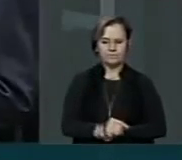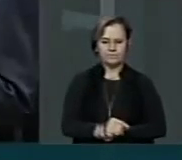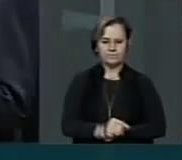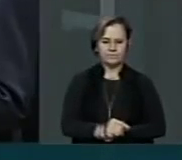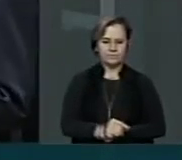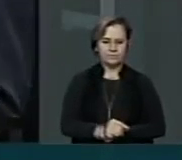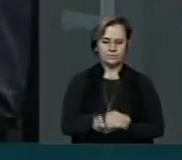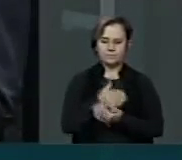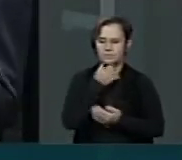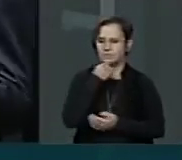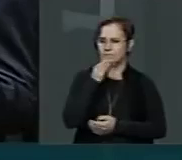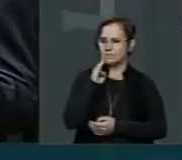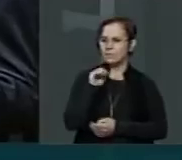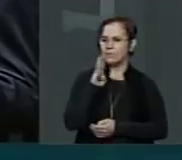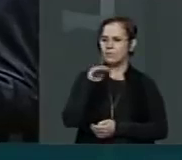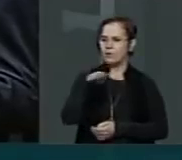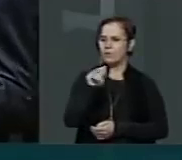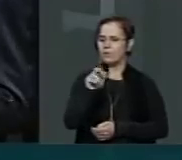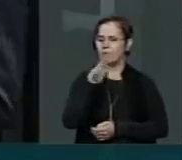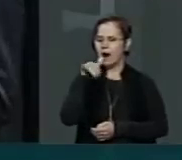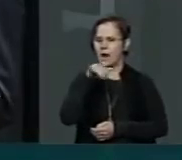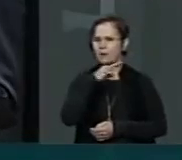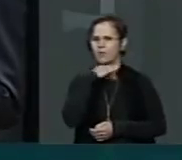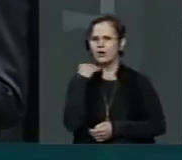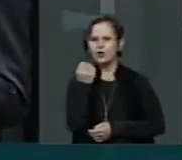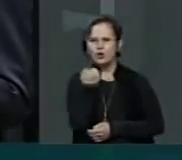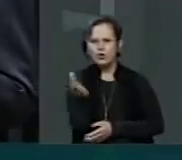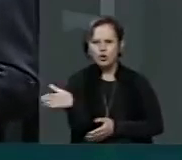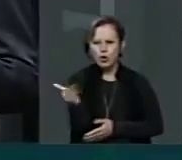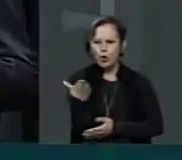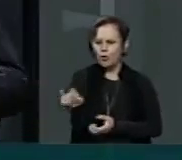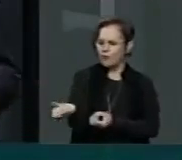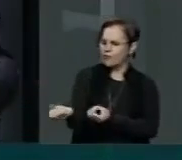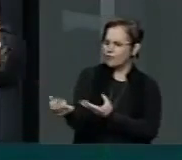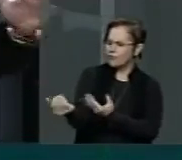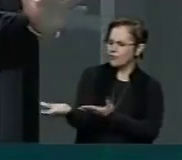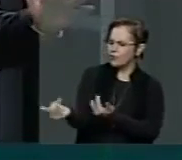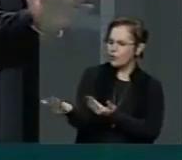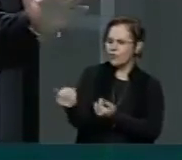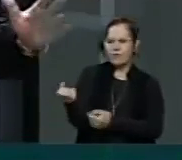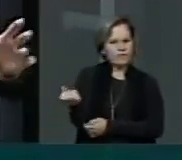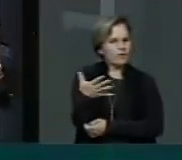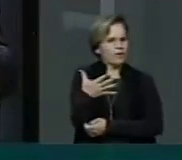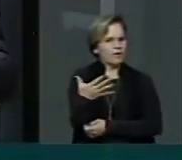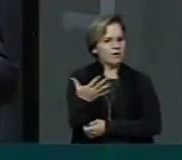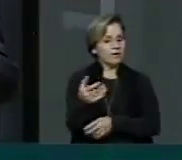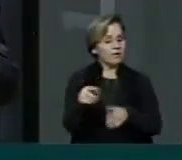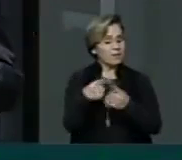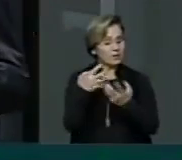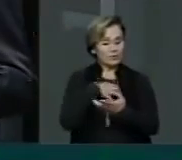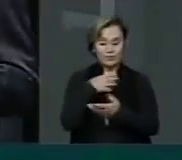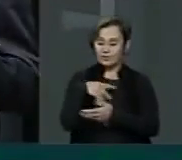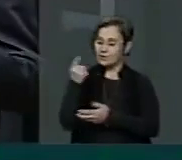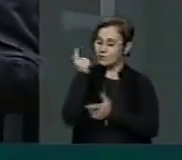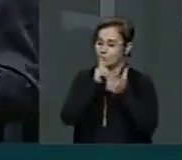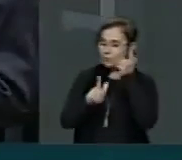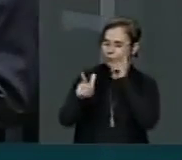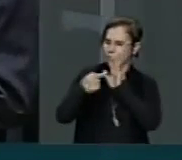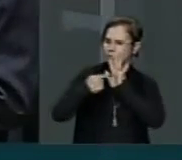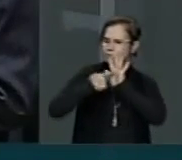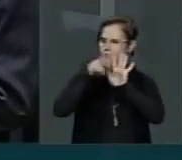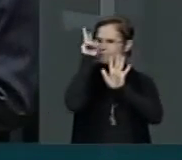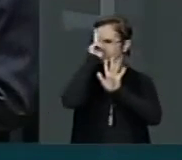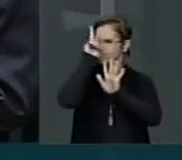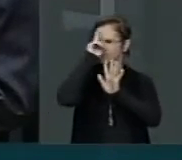E o Bob Marley morreu muito novo, era muito jovem, mas com toda a sua juventude, o Bob Marley conseguiu fazer história